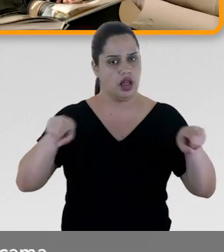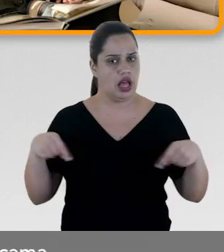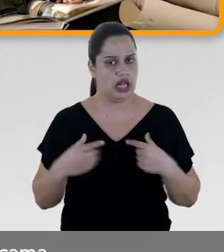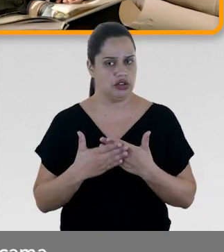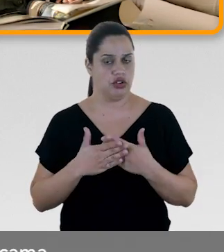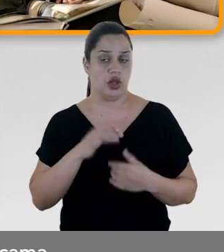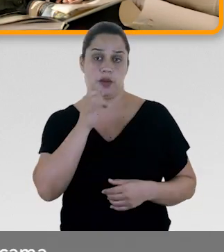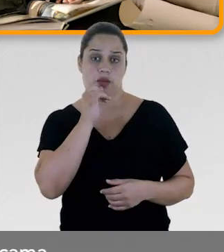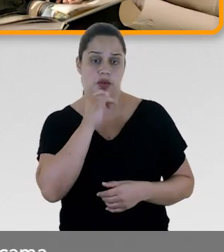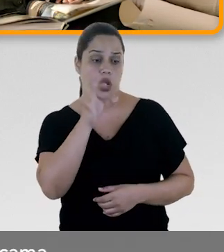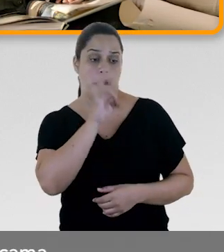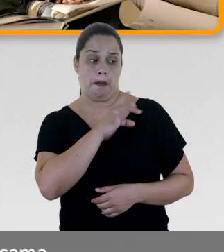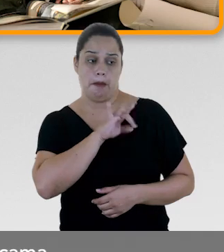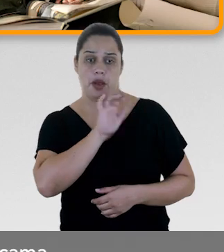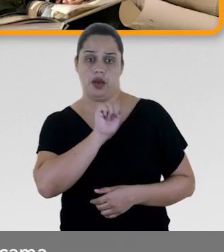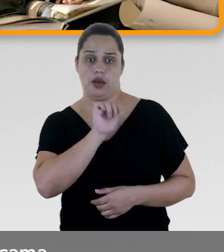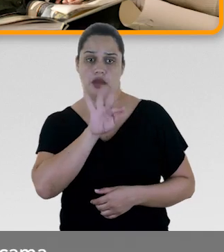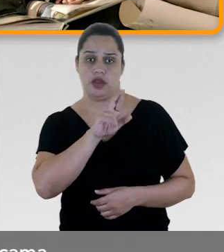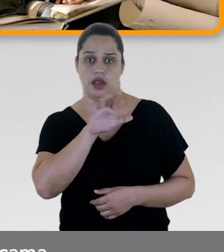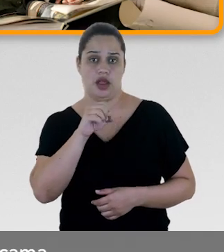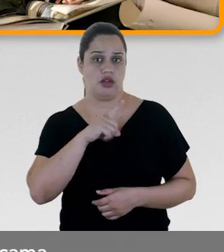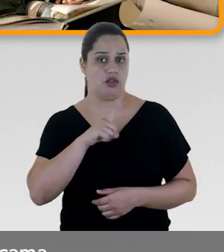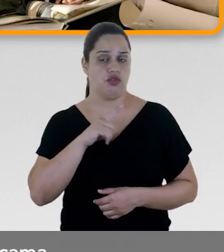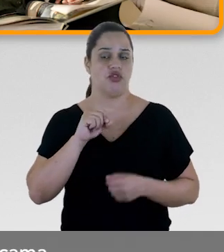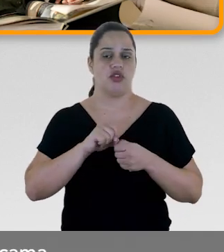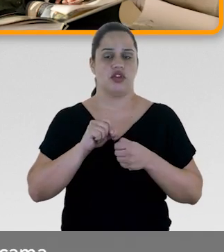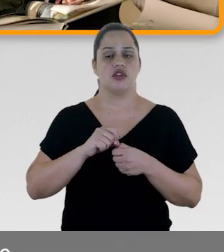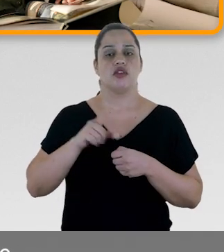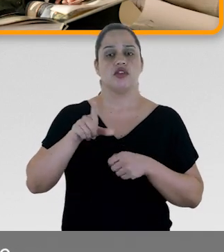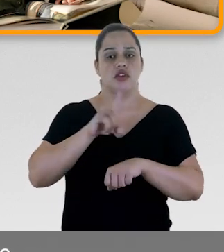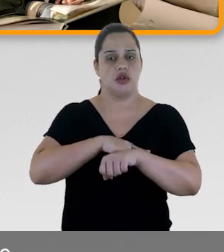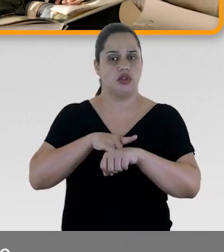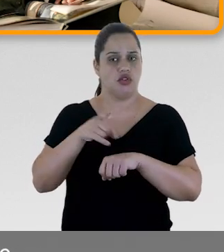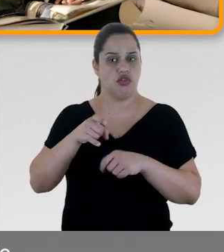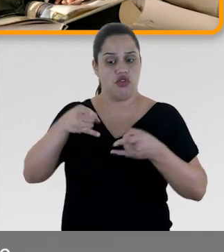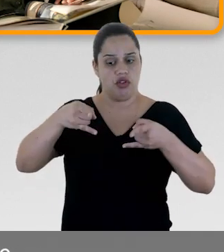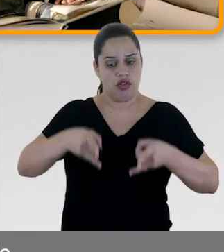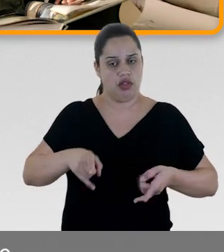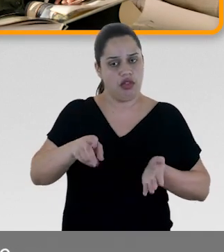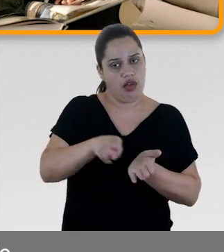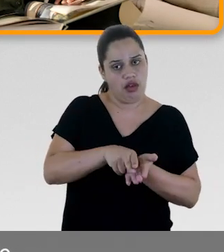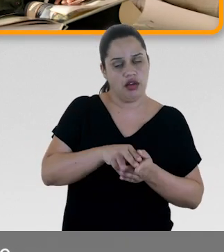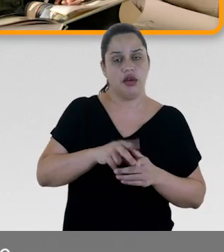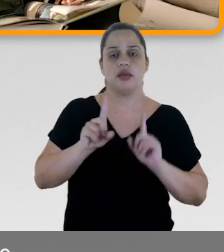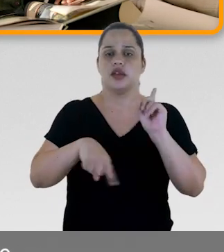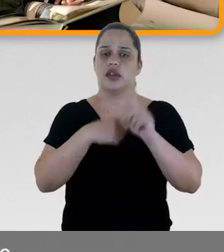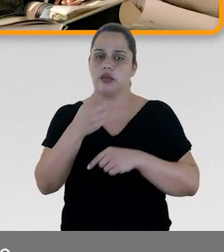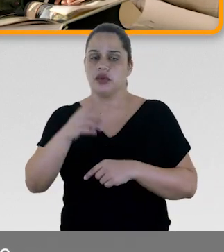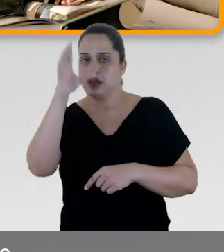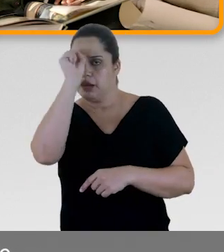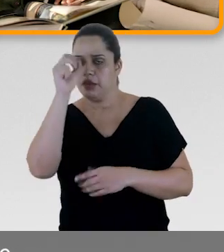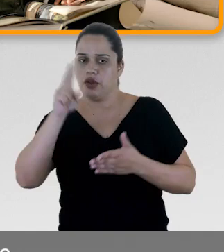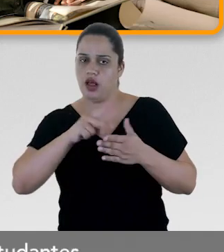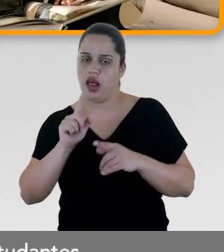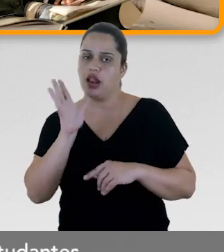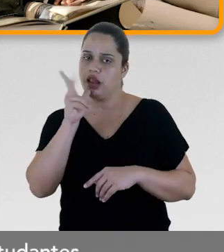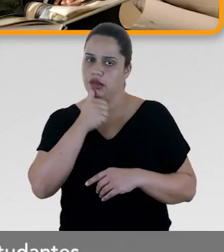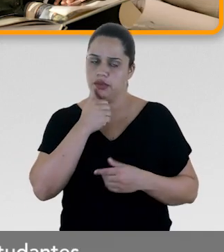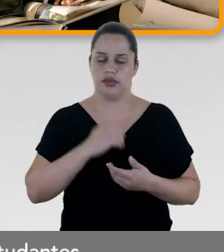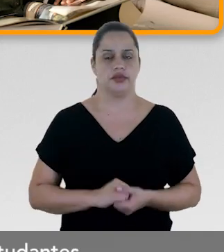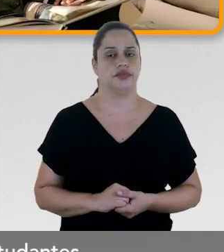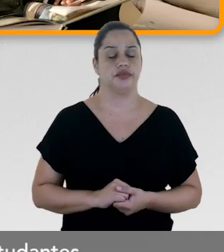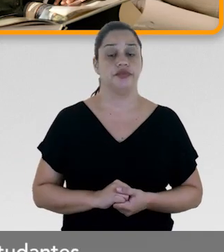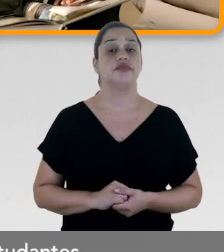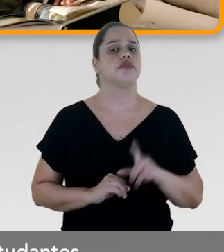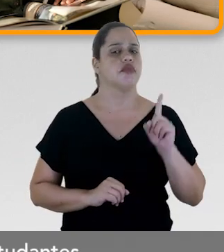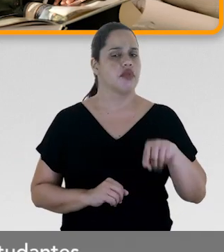como o medo que Antero tinha de fazer xixi na cama e o fato de que ele aprendeu a ler mais tarde. Essa